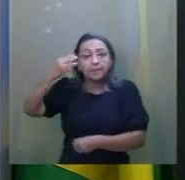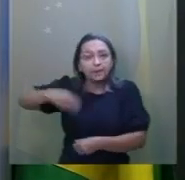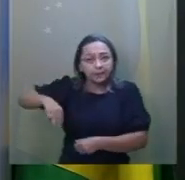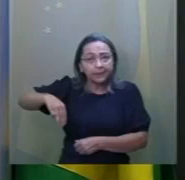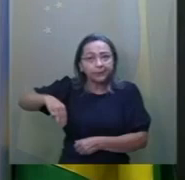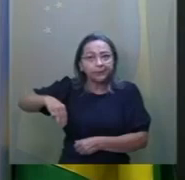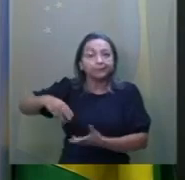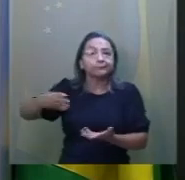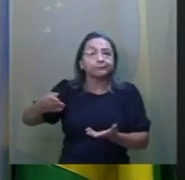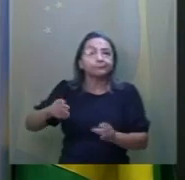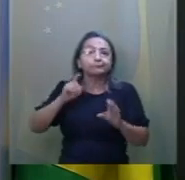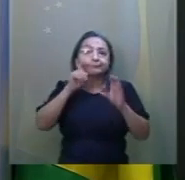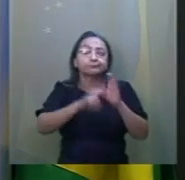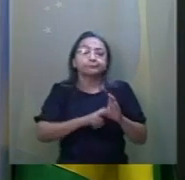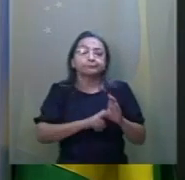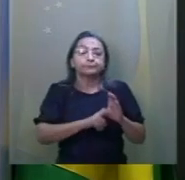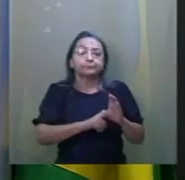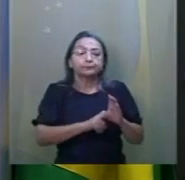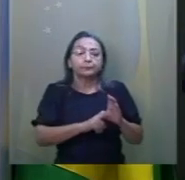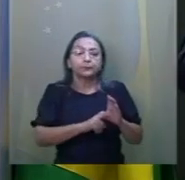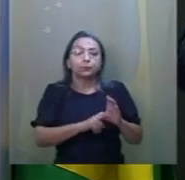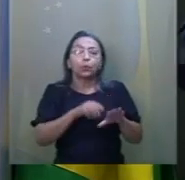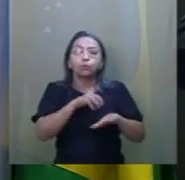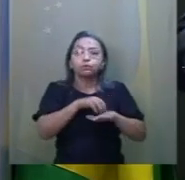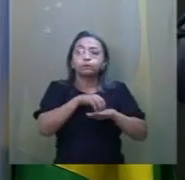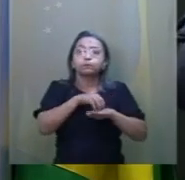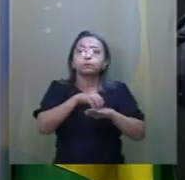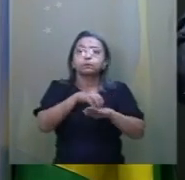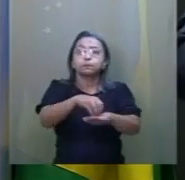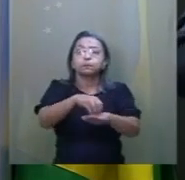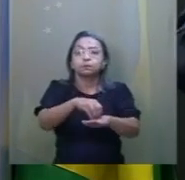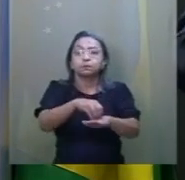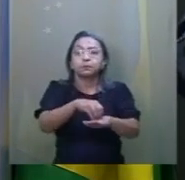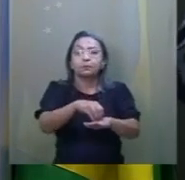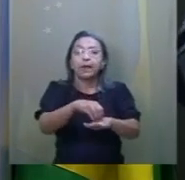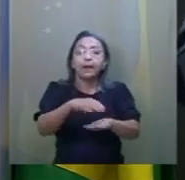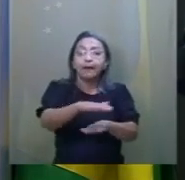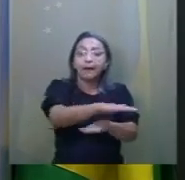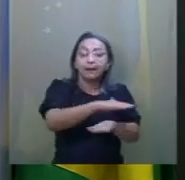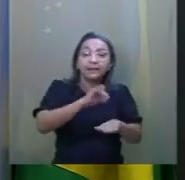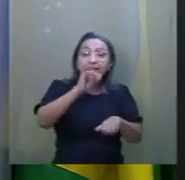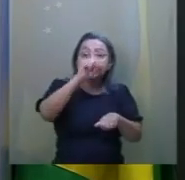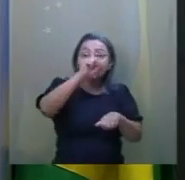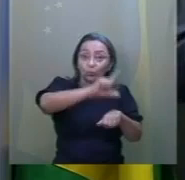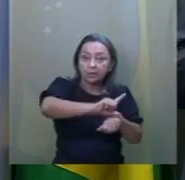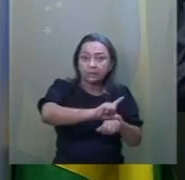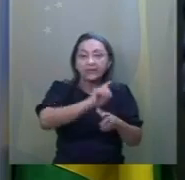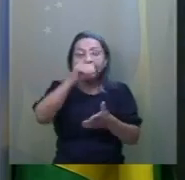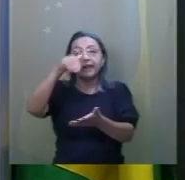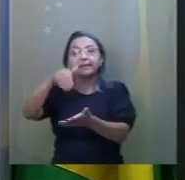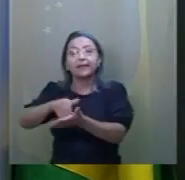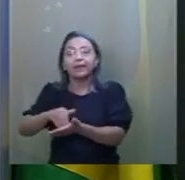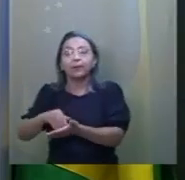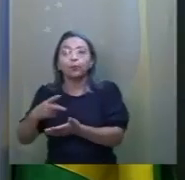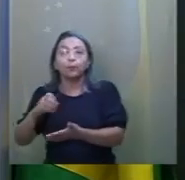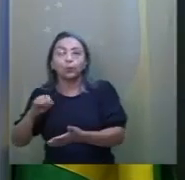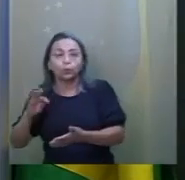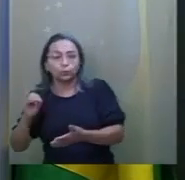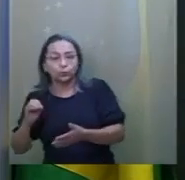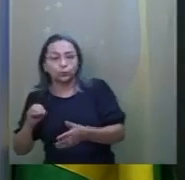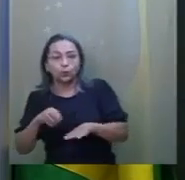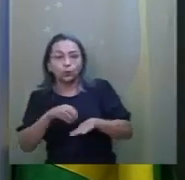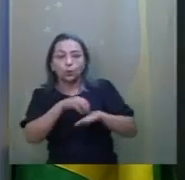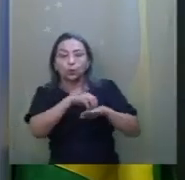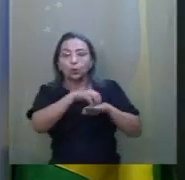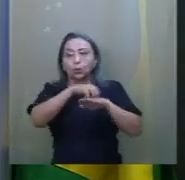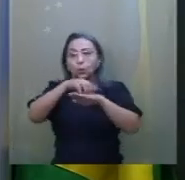dependem do ferryboat para fazer a travessia da ilha de São Luís até o continente, chamamos de